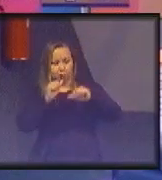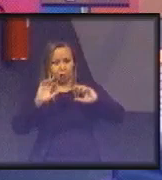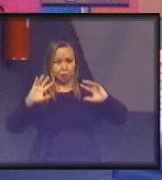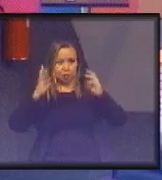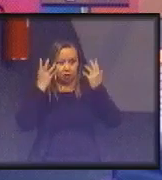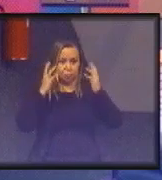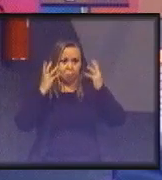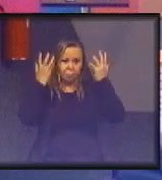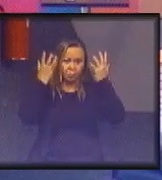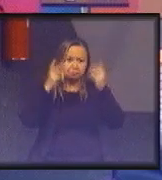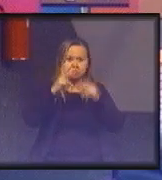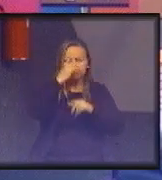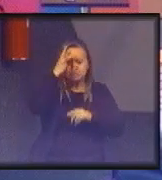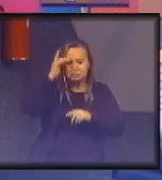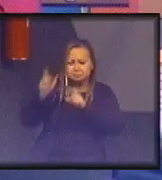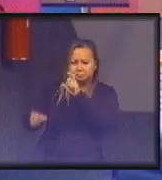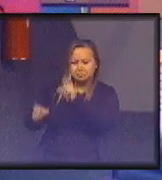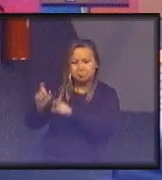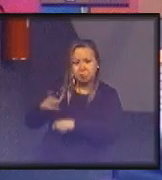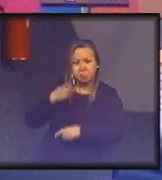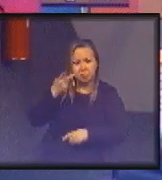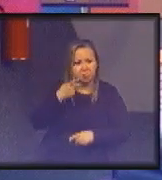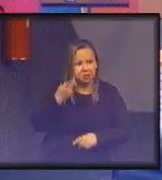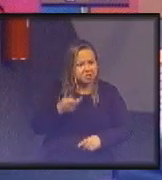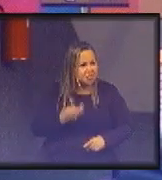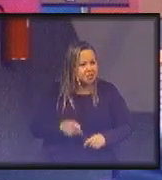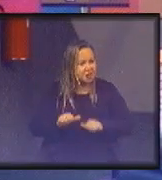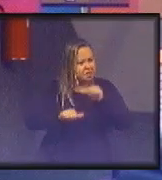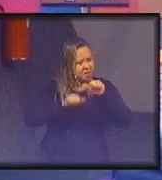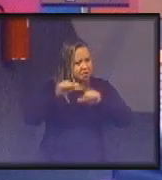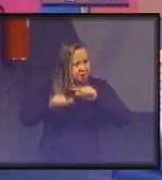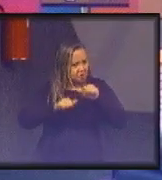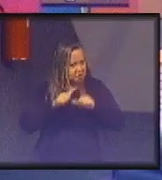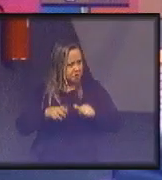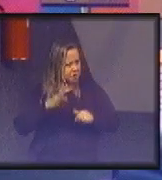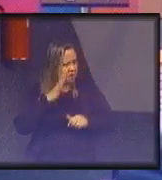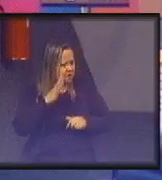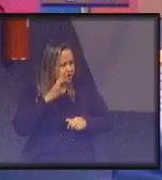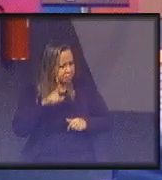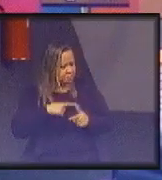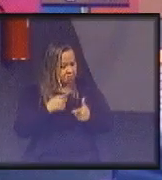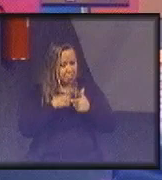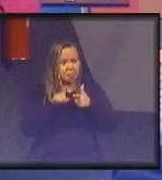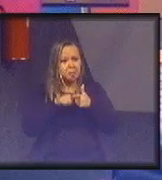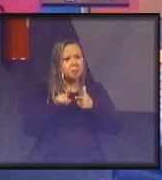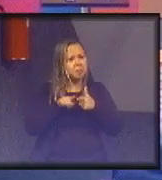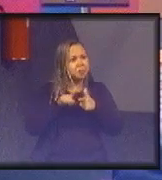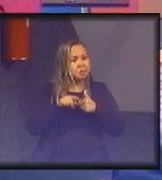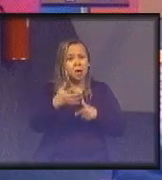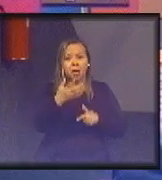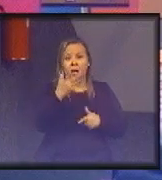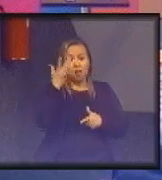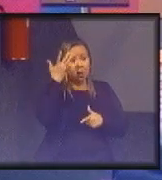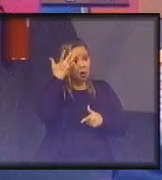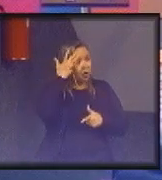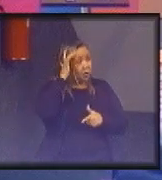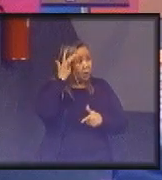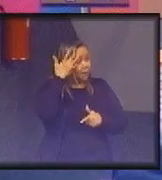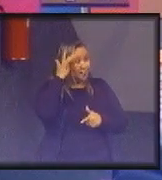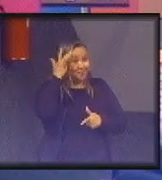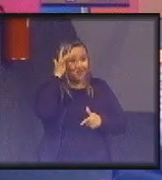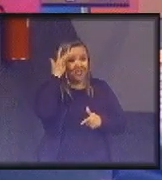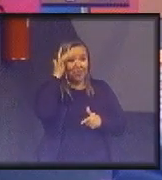alguém disse, olha, essa convenção é sensacional, é bacana, mas tem um problema. Ela não tem meta e não tem